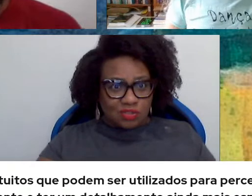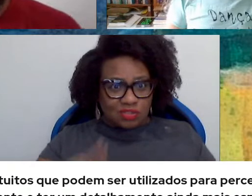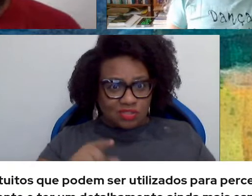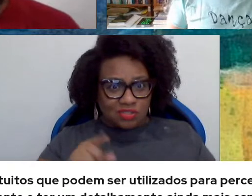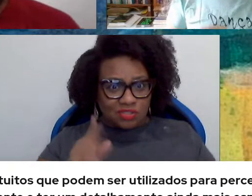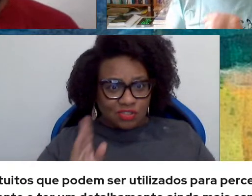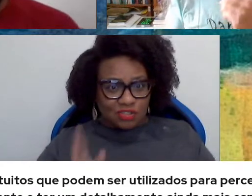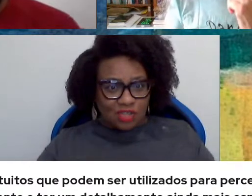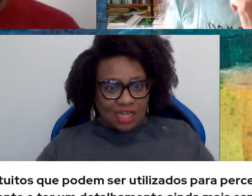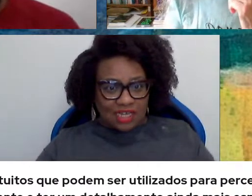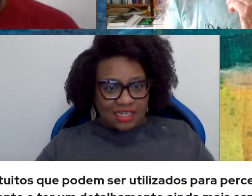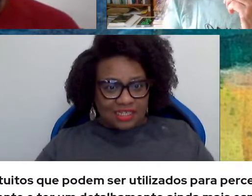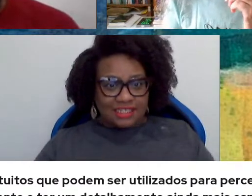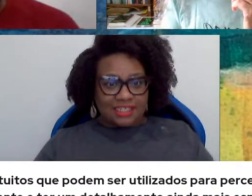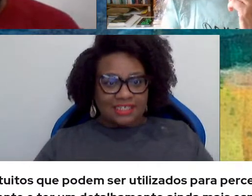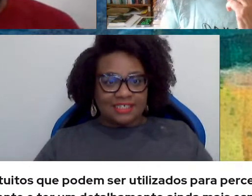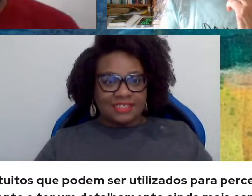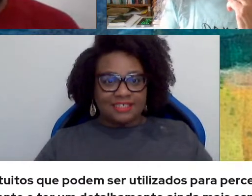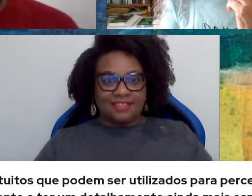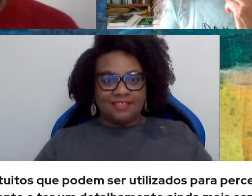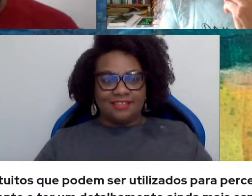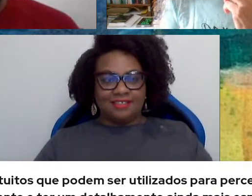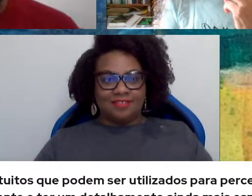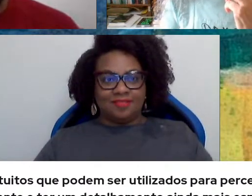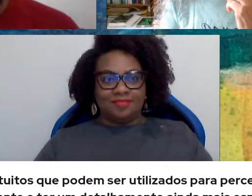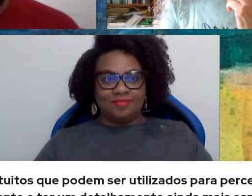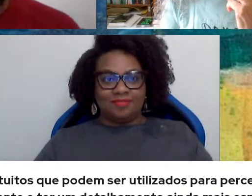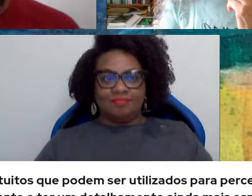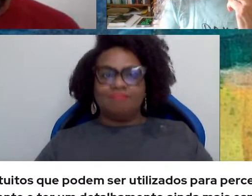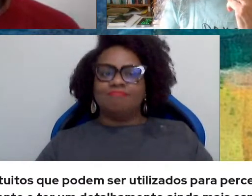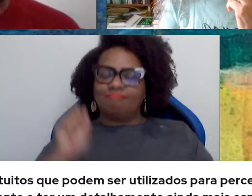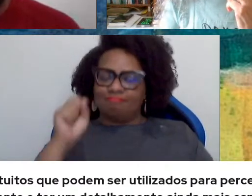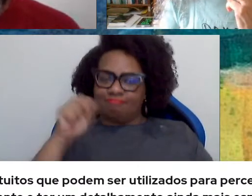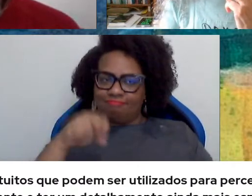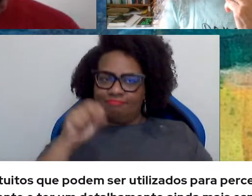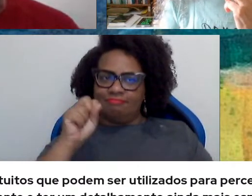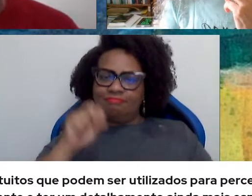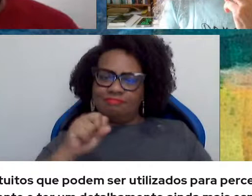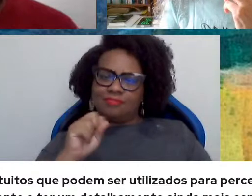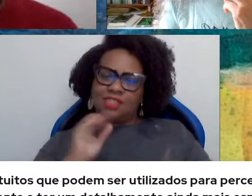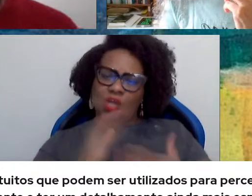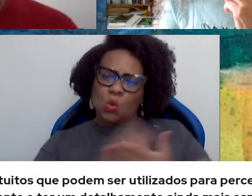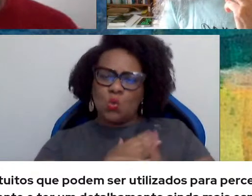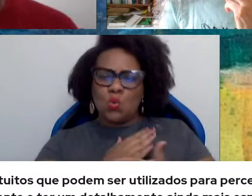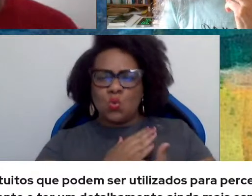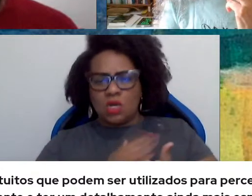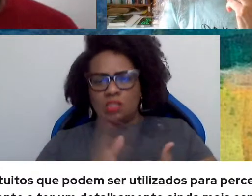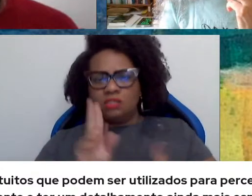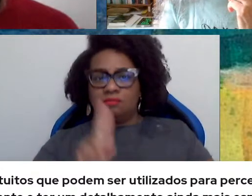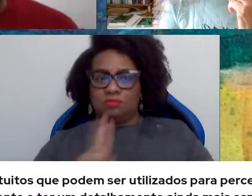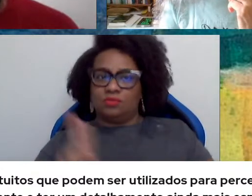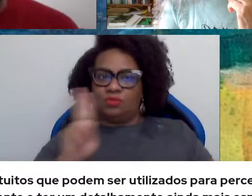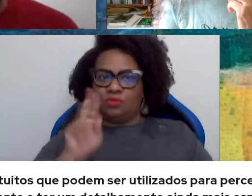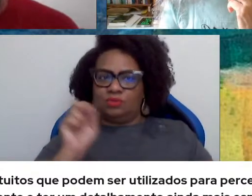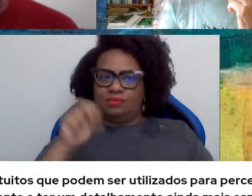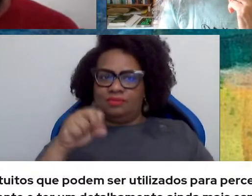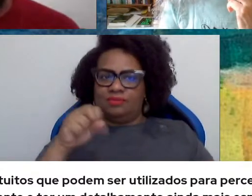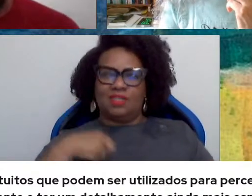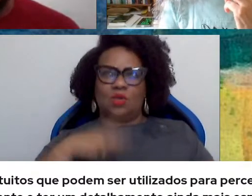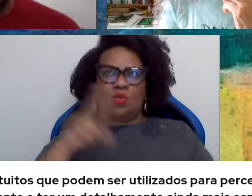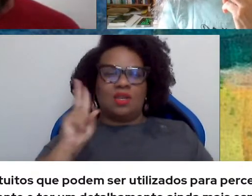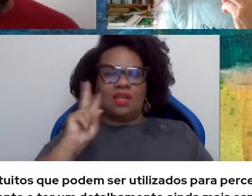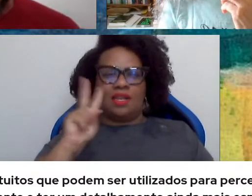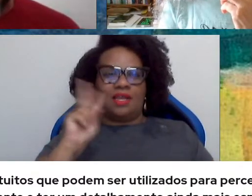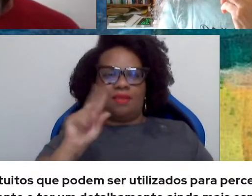Tem essa pergunta aqui. Alguma coisa, sim. Eu não vou me lembrar agora o nome dos softwares, porque é mais a Nancy que